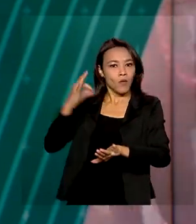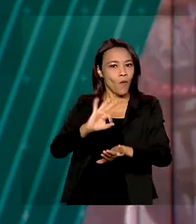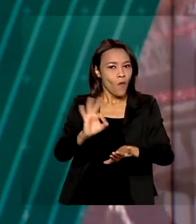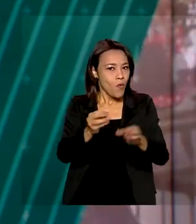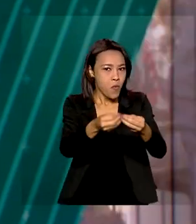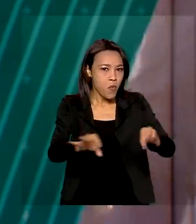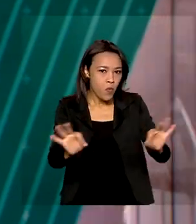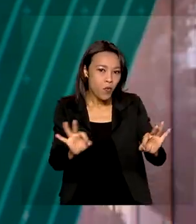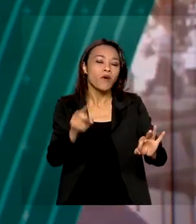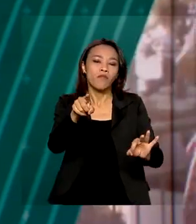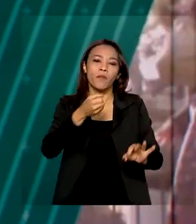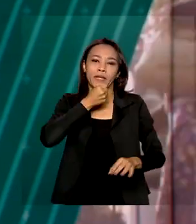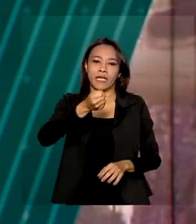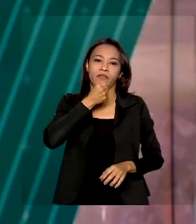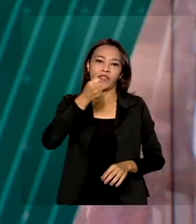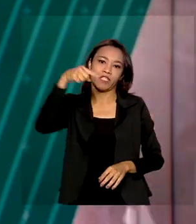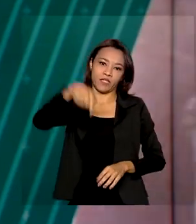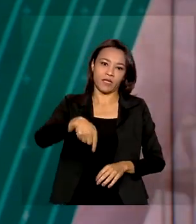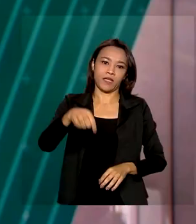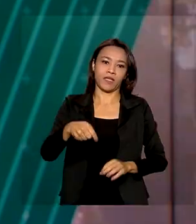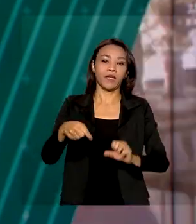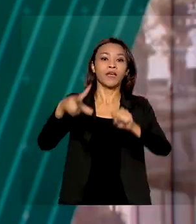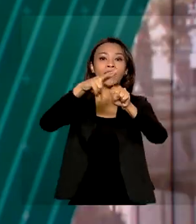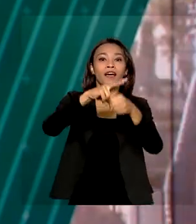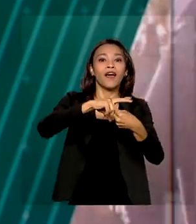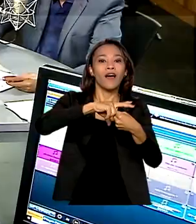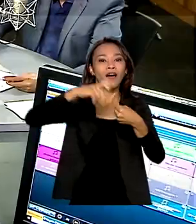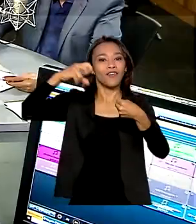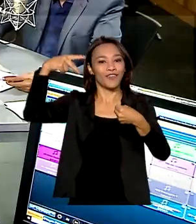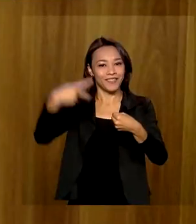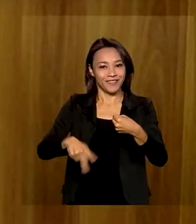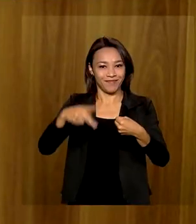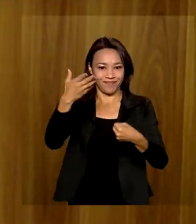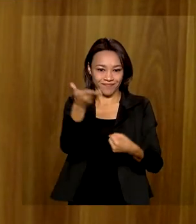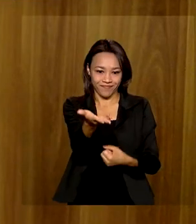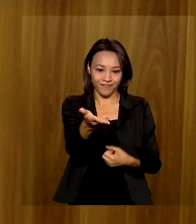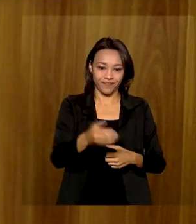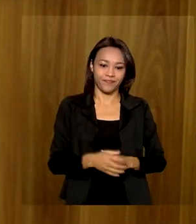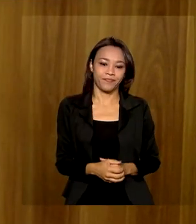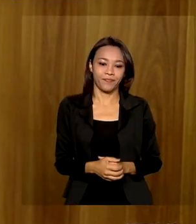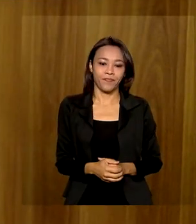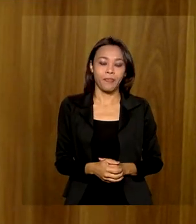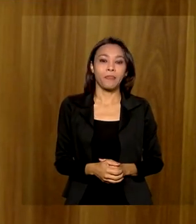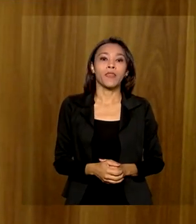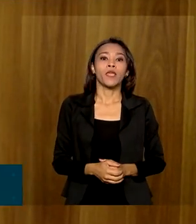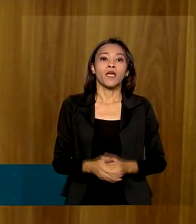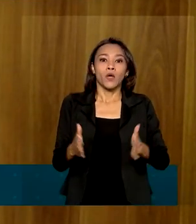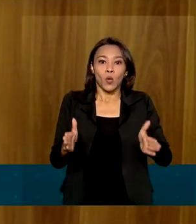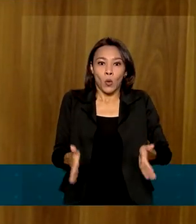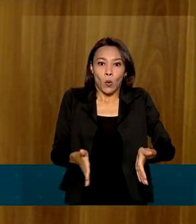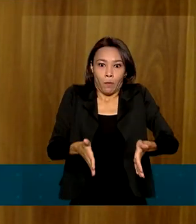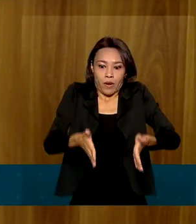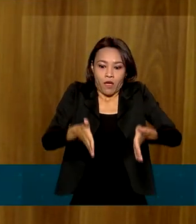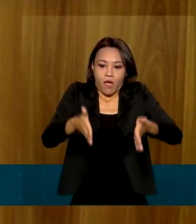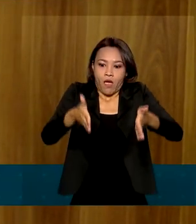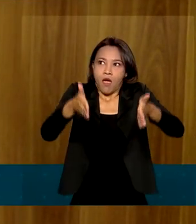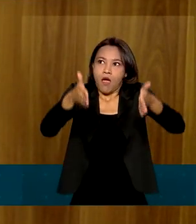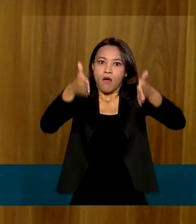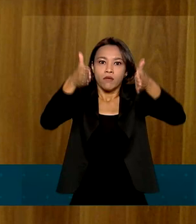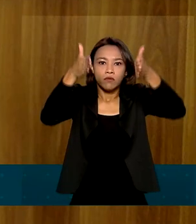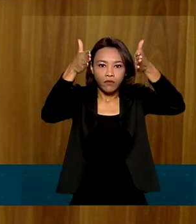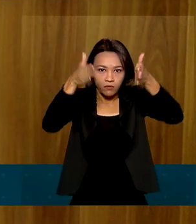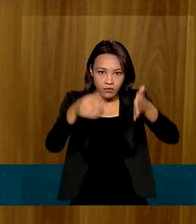Porciúncula em entrevista ao programa de rádio A Voz do Brasil. O prédio da Vila Maria, aqui onde tem o